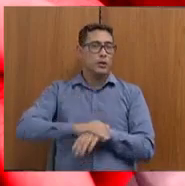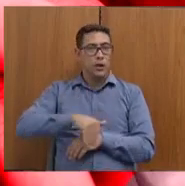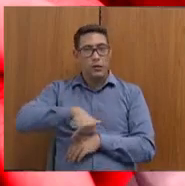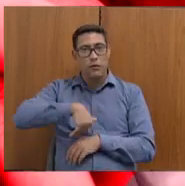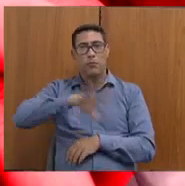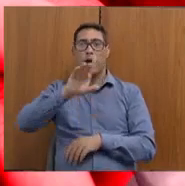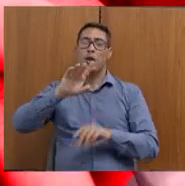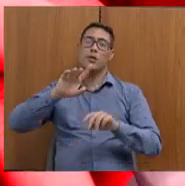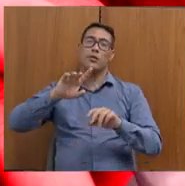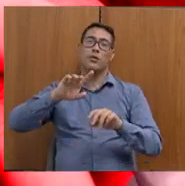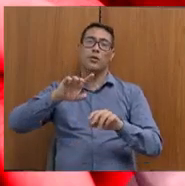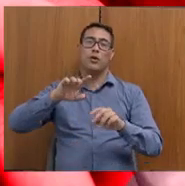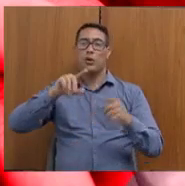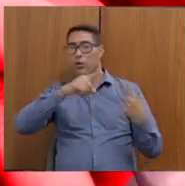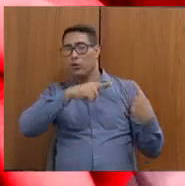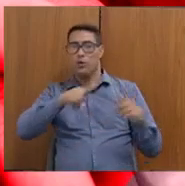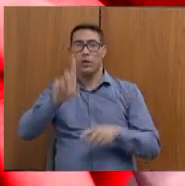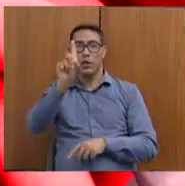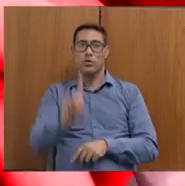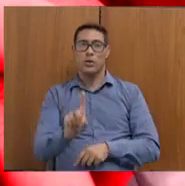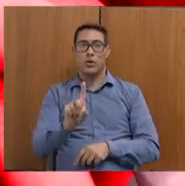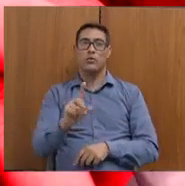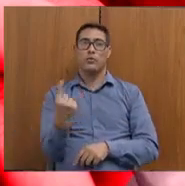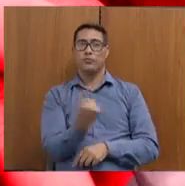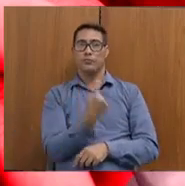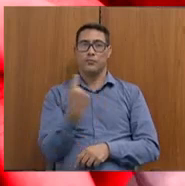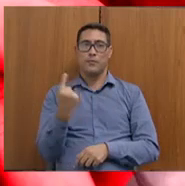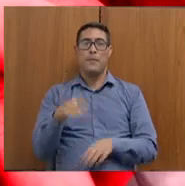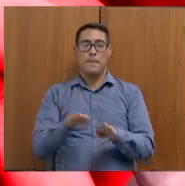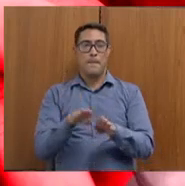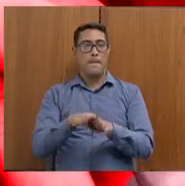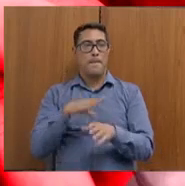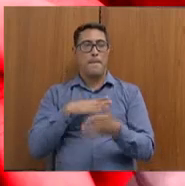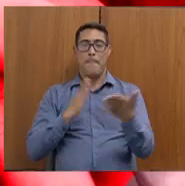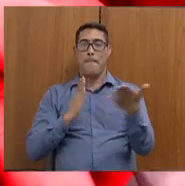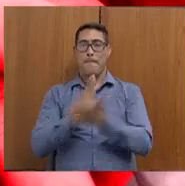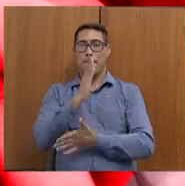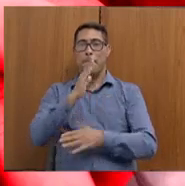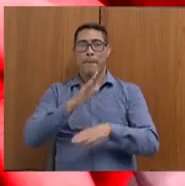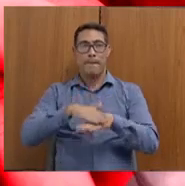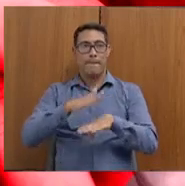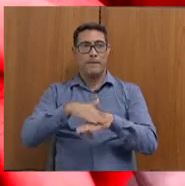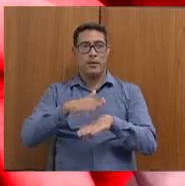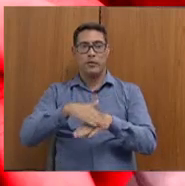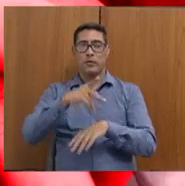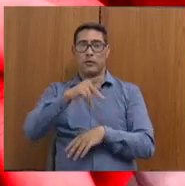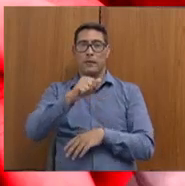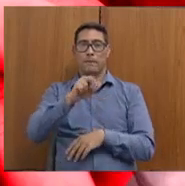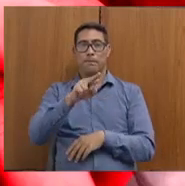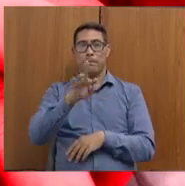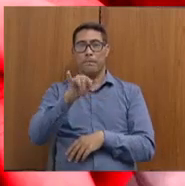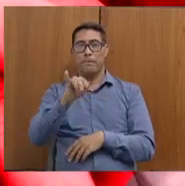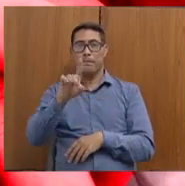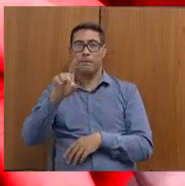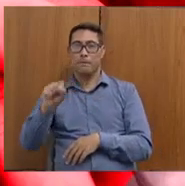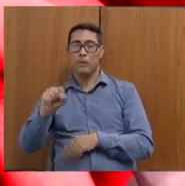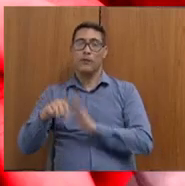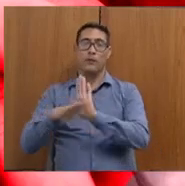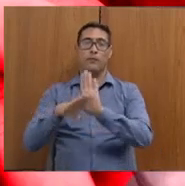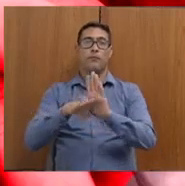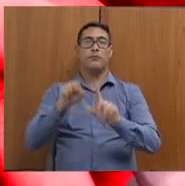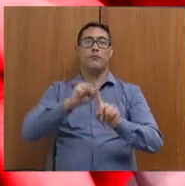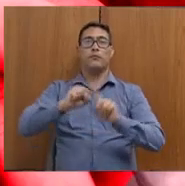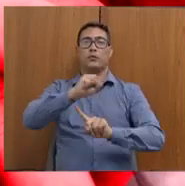de violação de direitos. Ele também foi aprovado pela Comissão Intergestores de Subpartidos e pelo Conselho Estadual de Assistência Social.